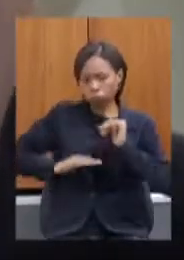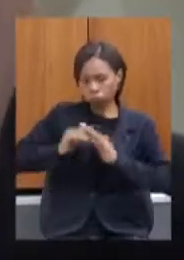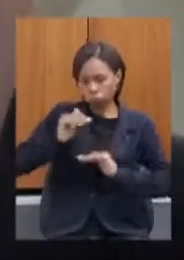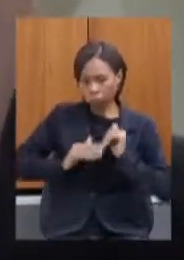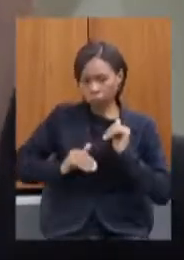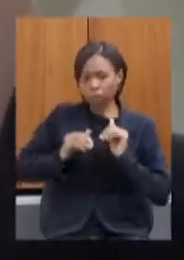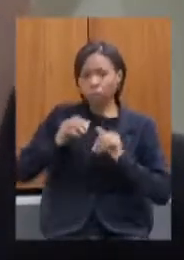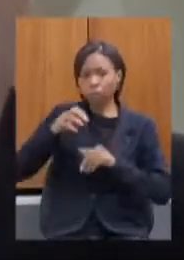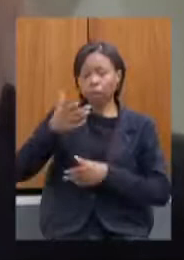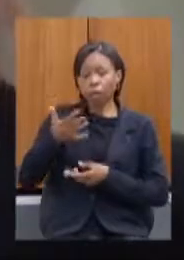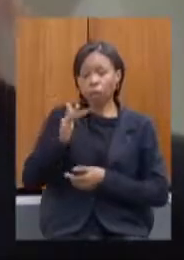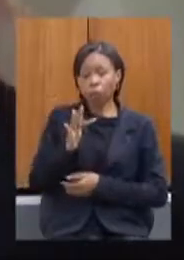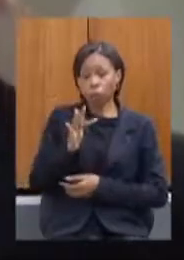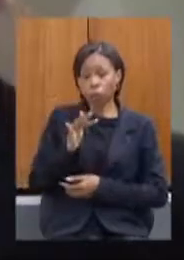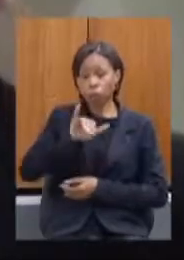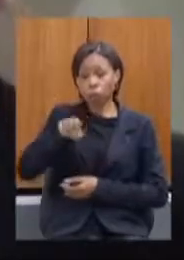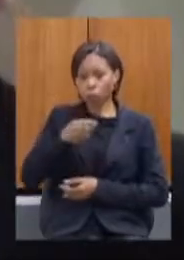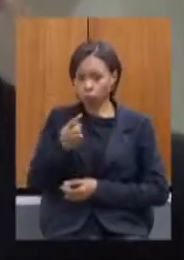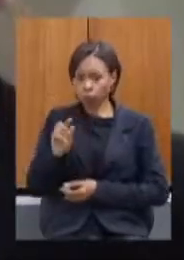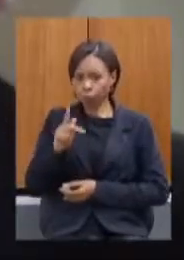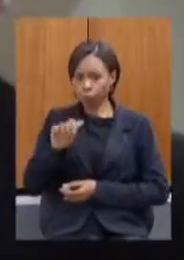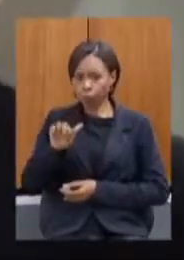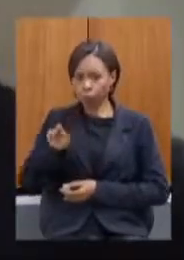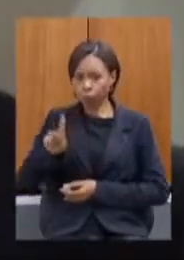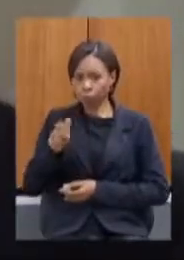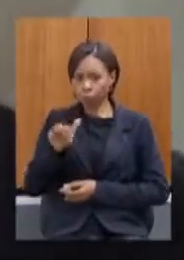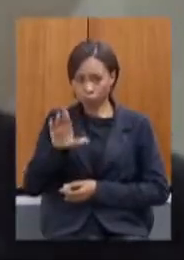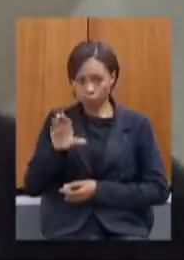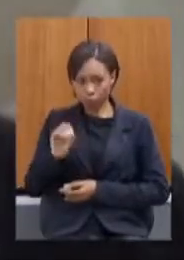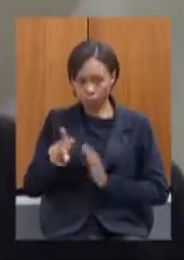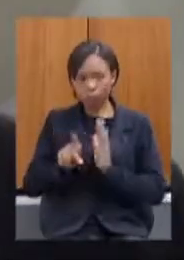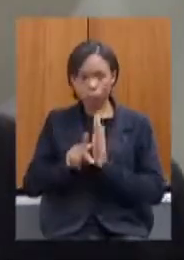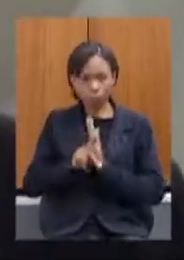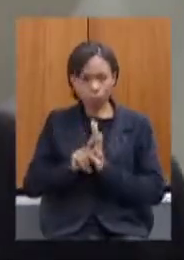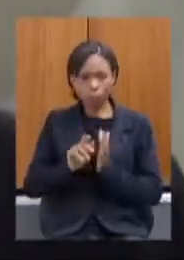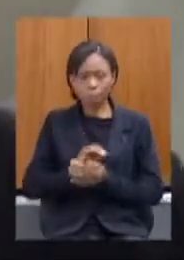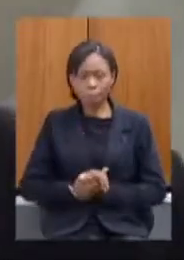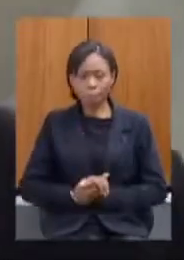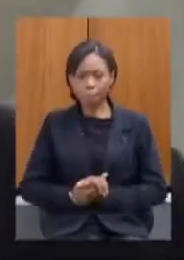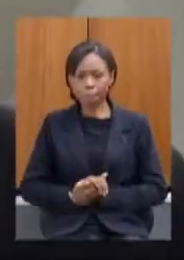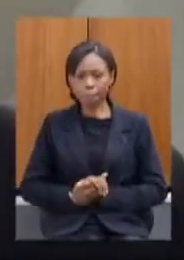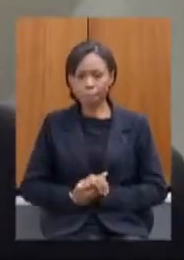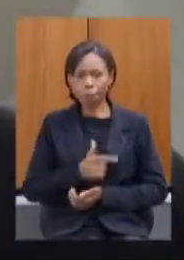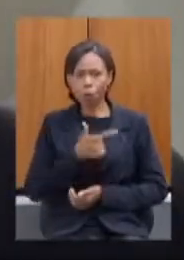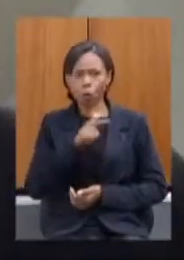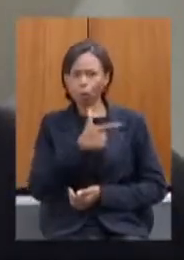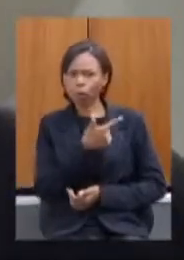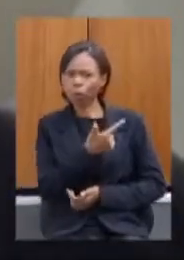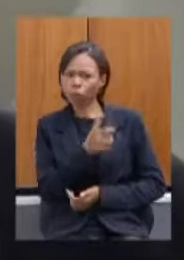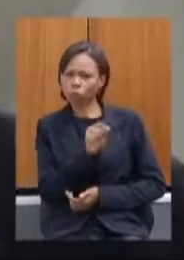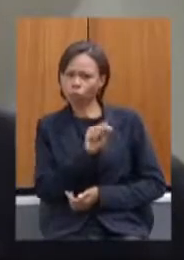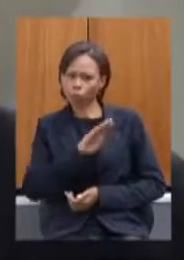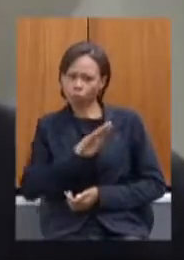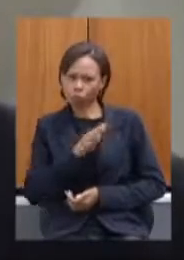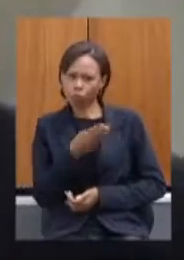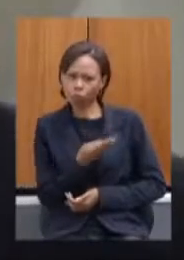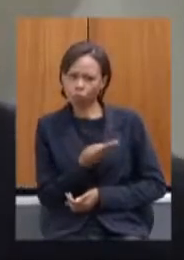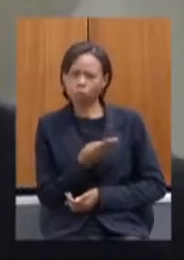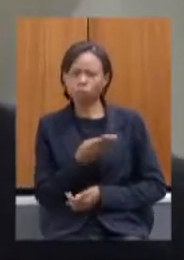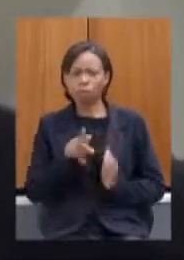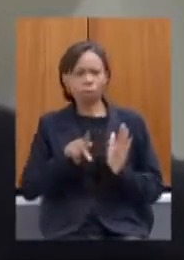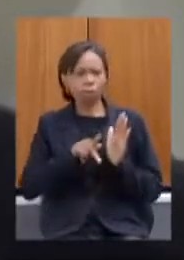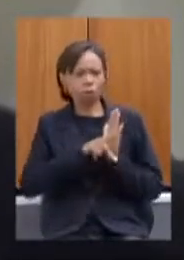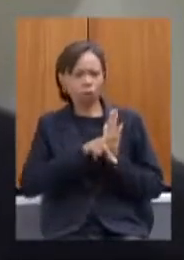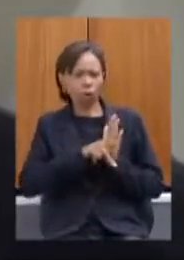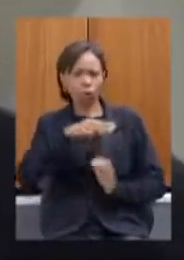e os outros 28 bilhões é uma metodologia própria